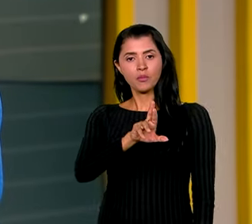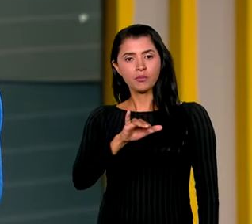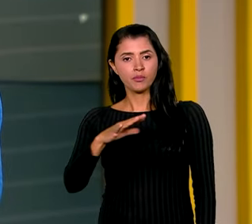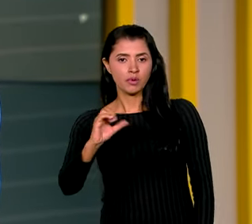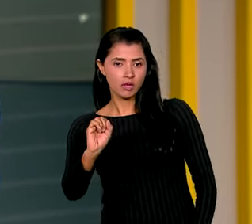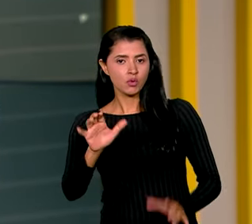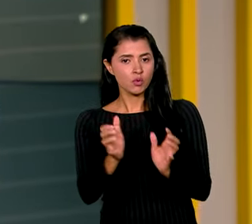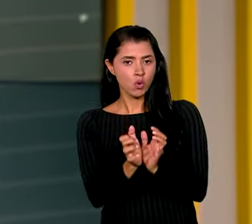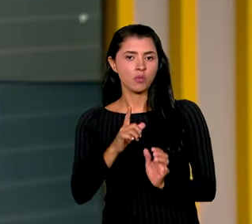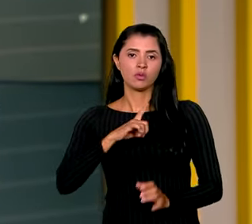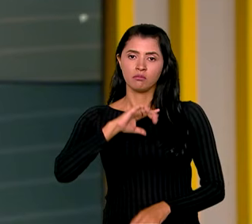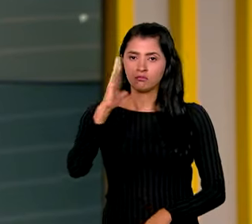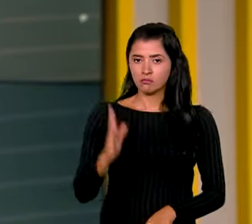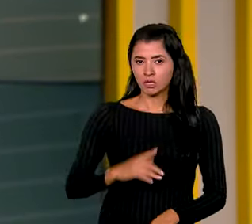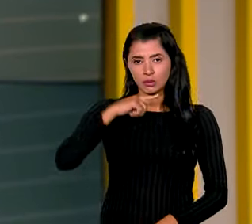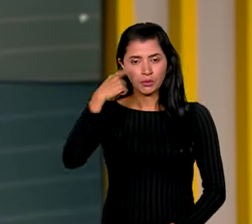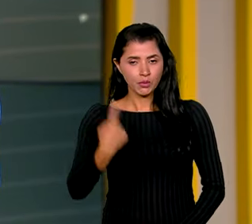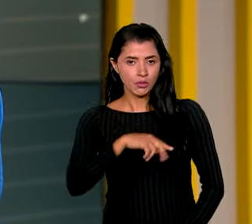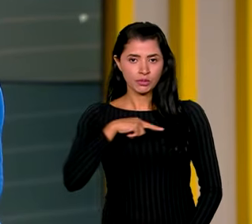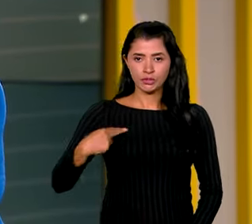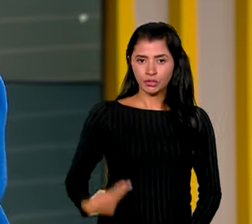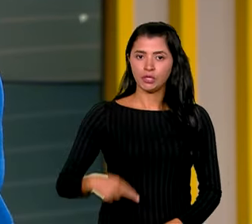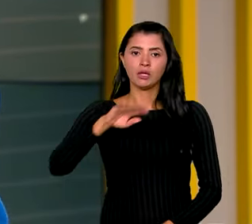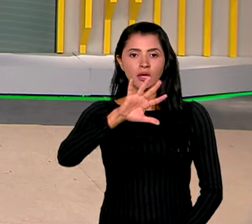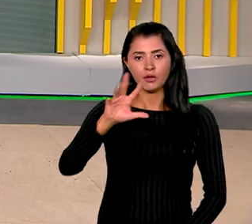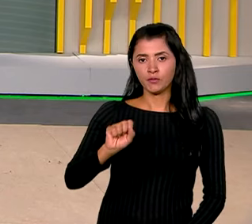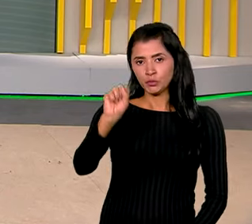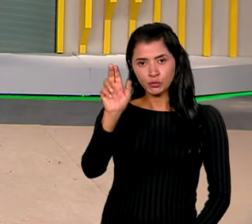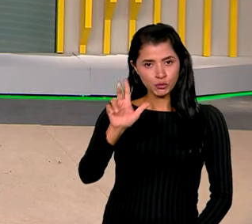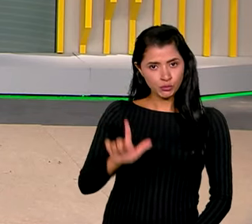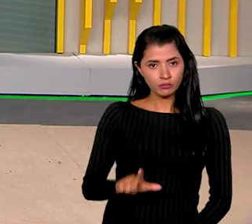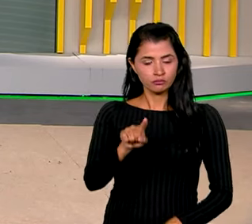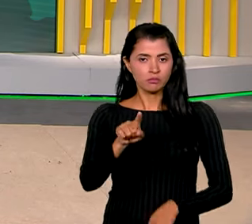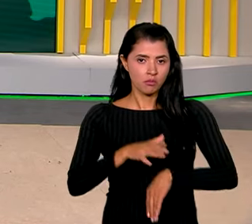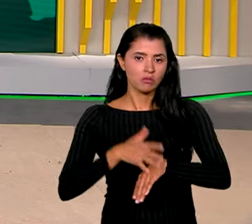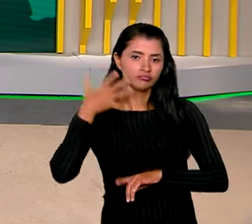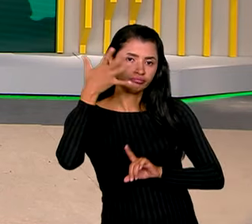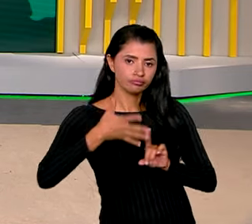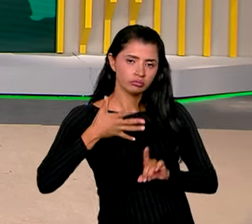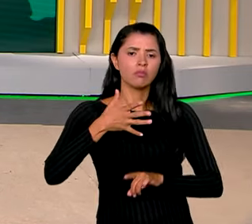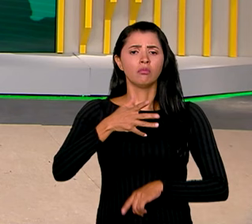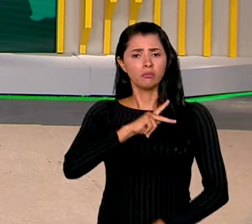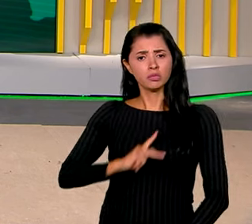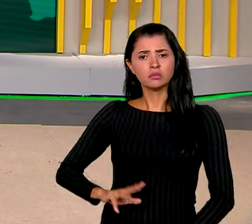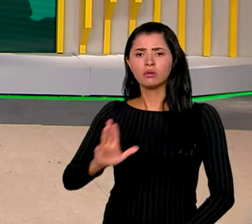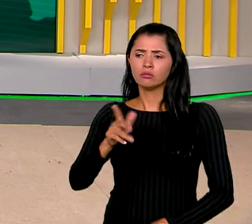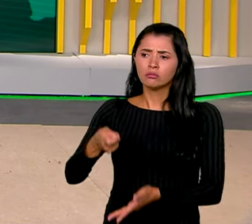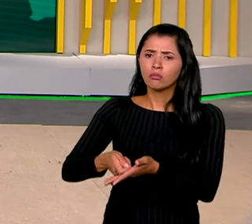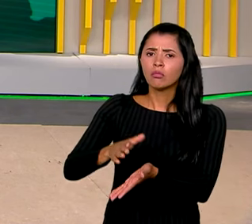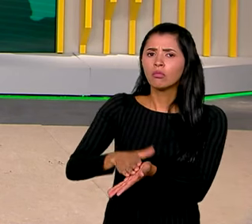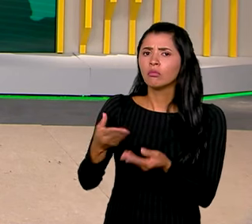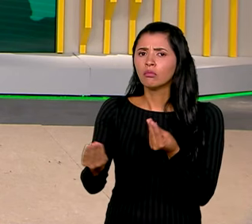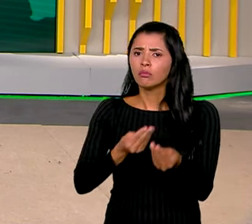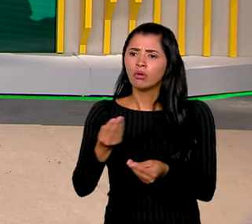por Brasil, Rússia, Índia, China e África do Sul. Durante o discurso, o presidente Lula cobrou a trégua humanitária